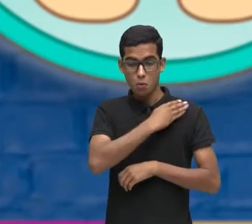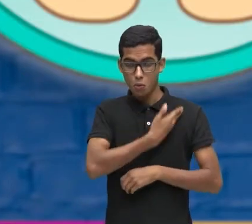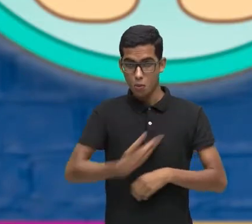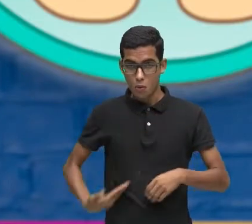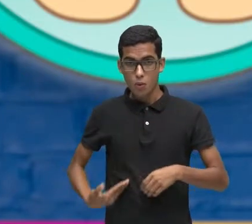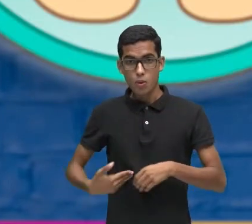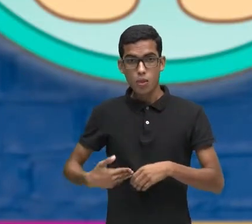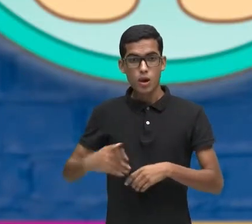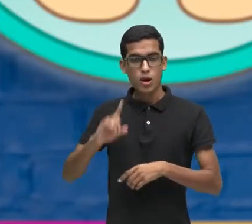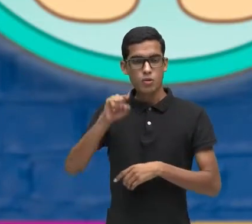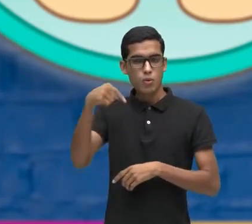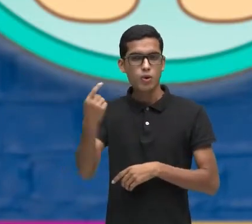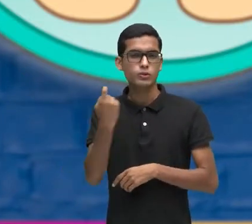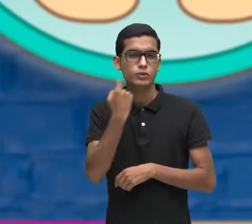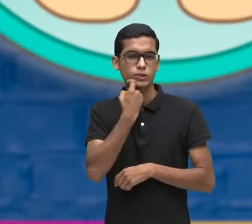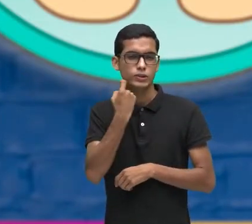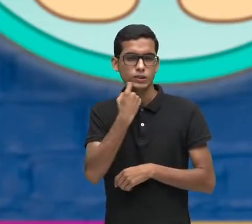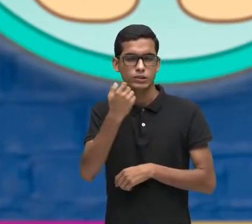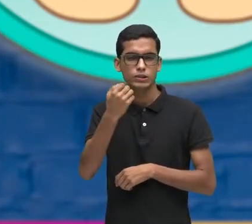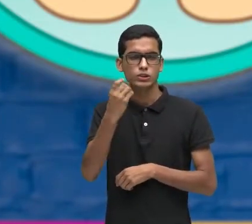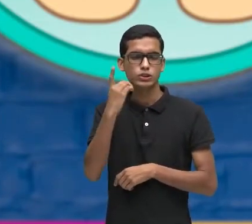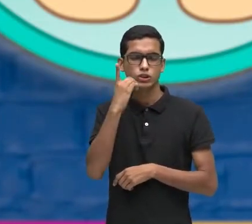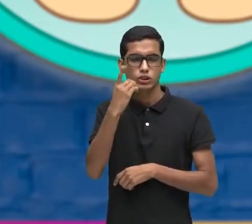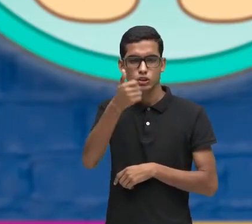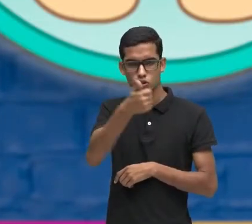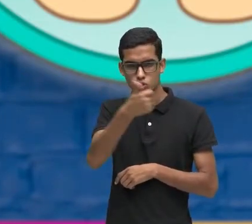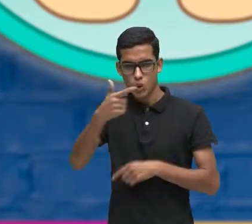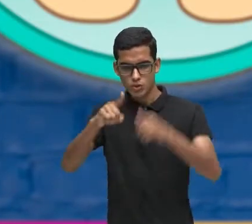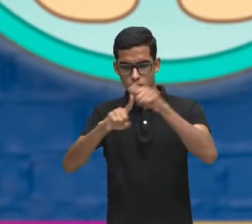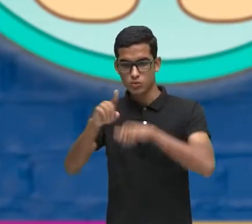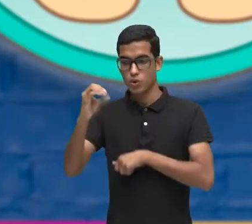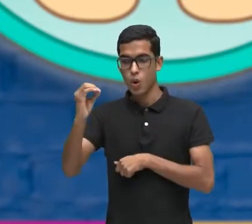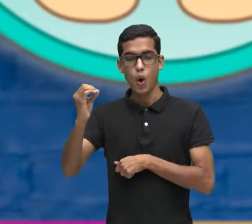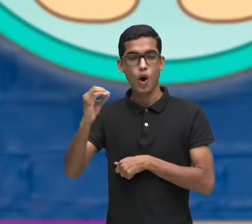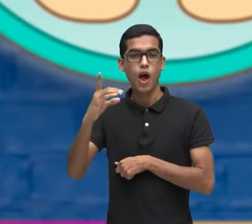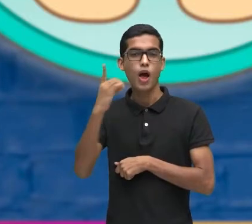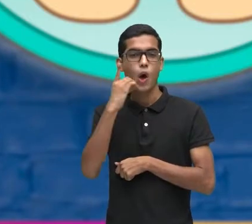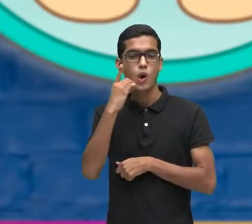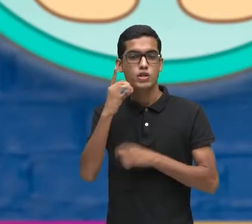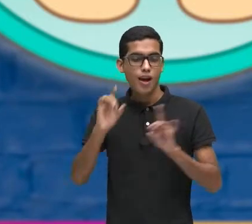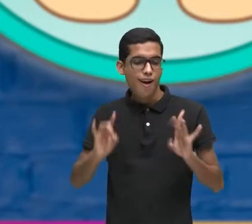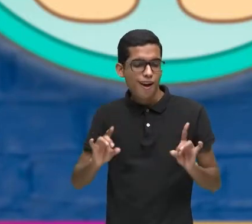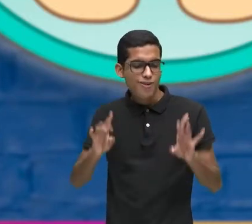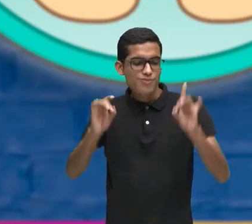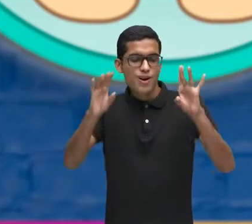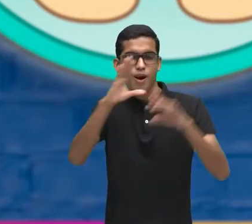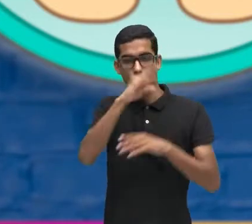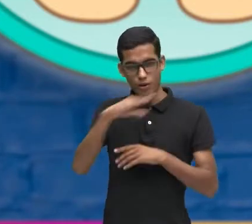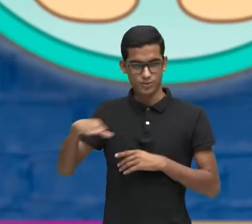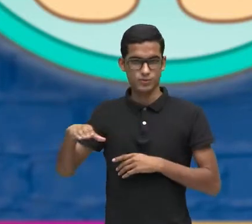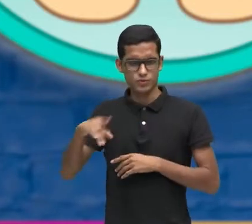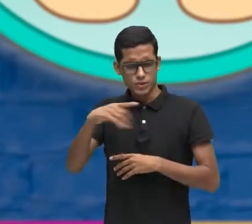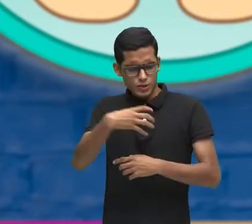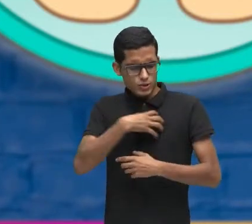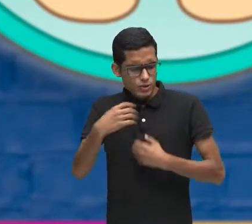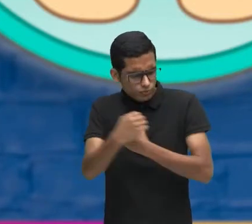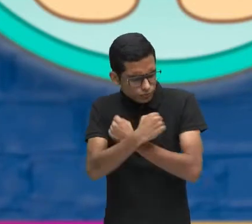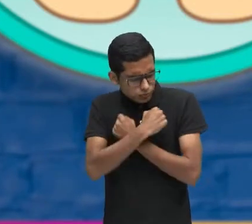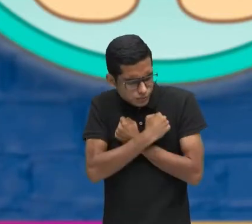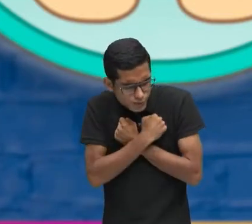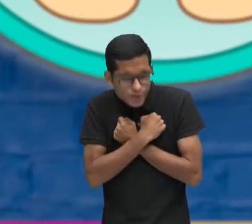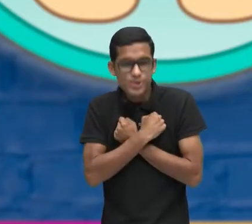outubro Nós iremos comemorar O dia das crianças Então que você se sinta Abraçado